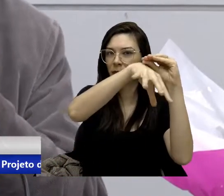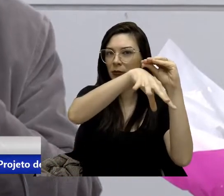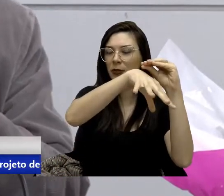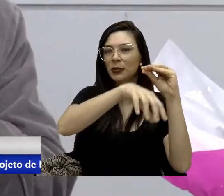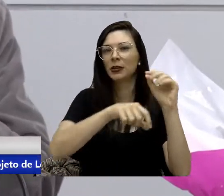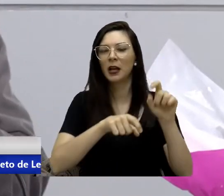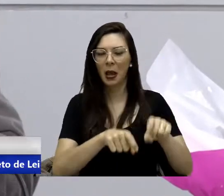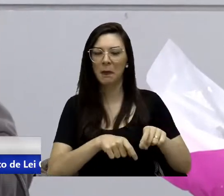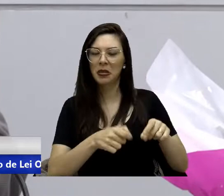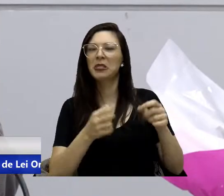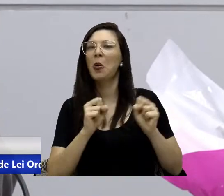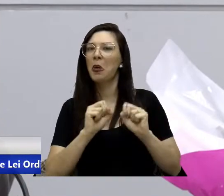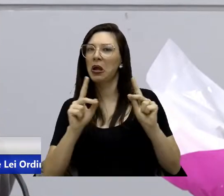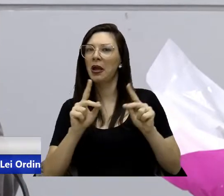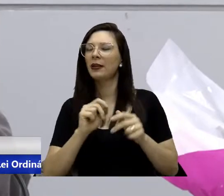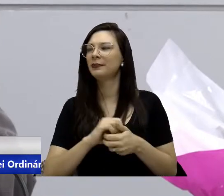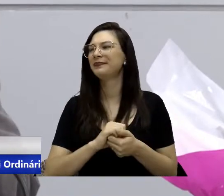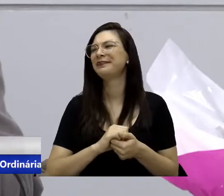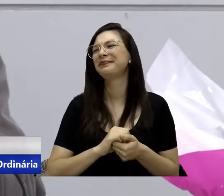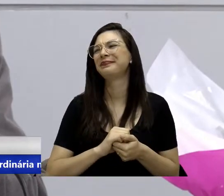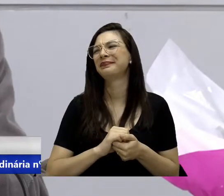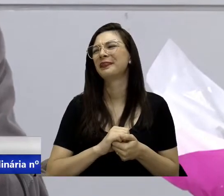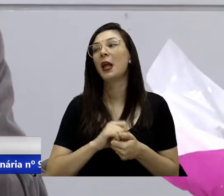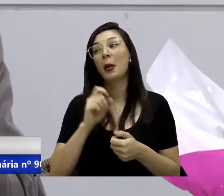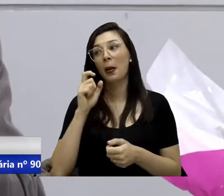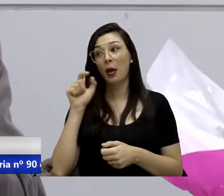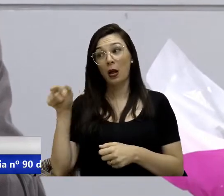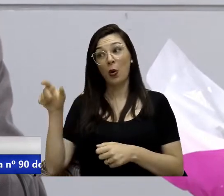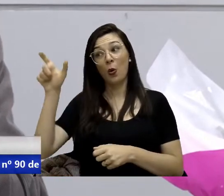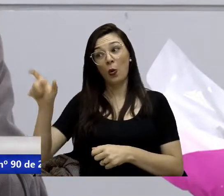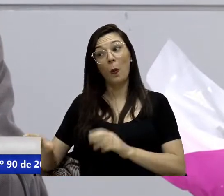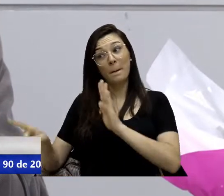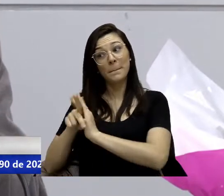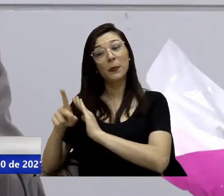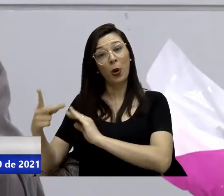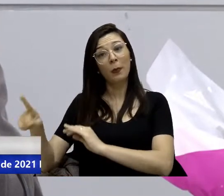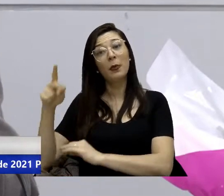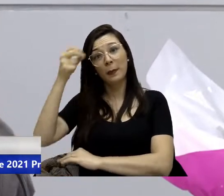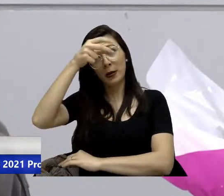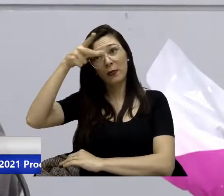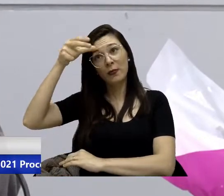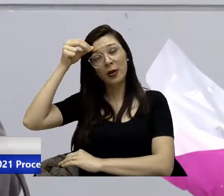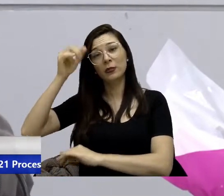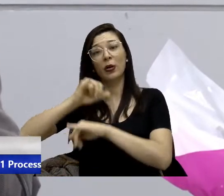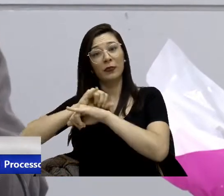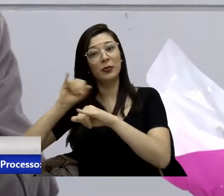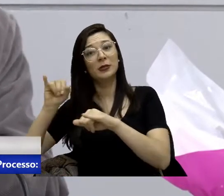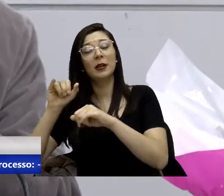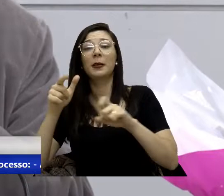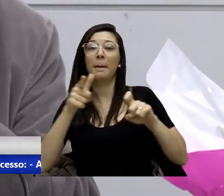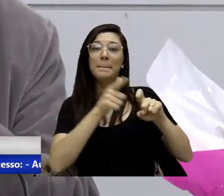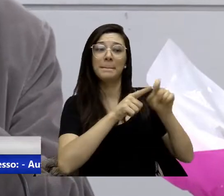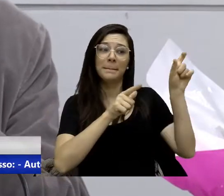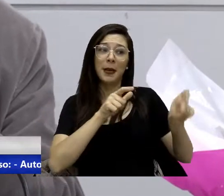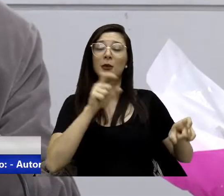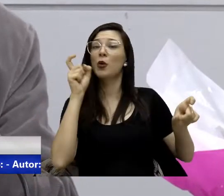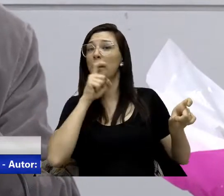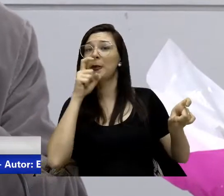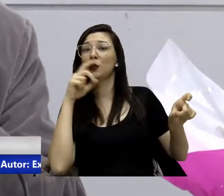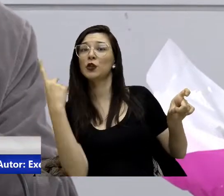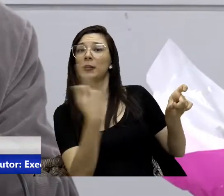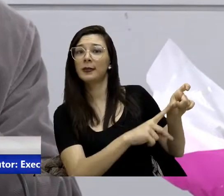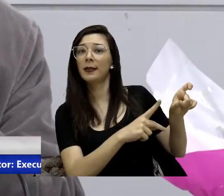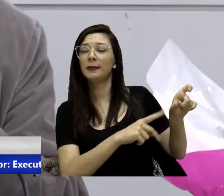Ok. Médicos, mentirosos, segundo o prefeito, tá? Segundo o prefeito. A enfermar também